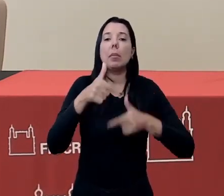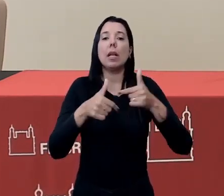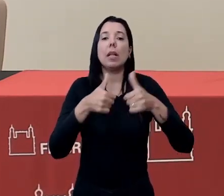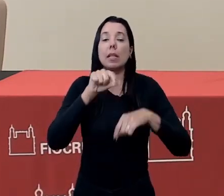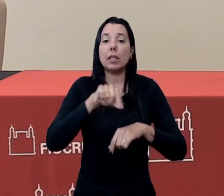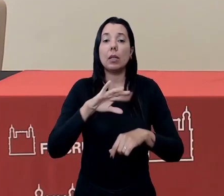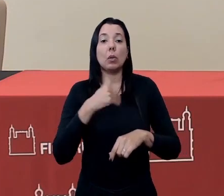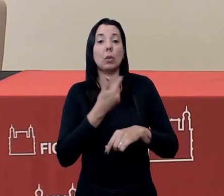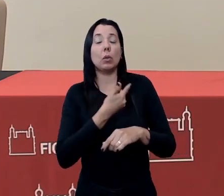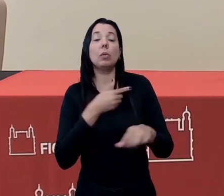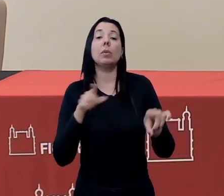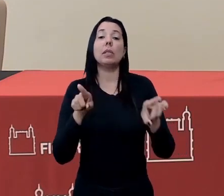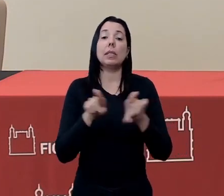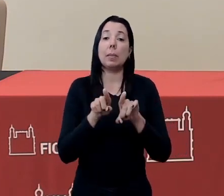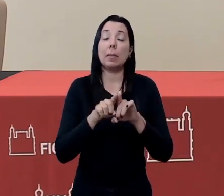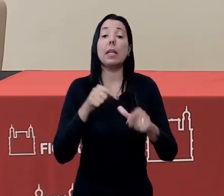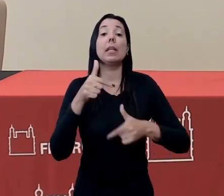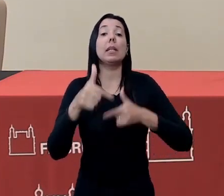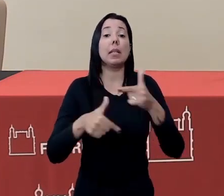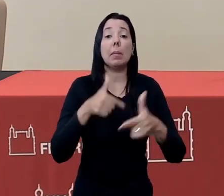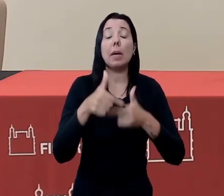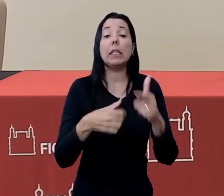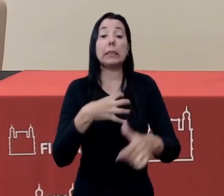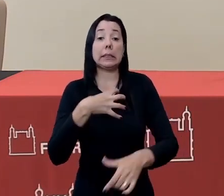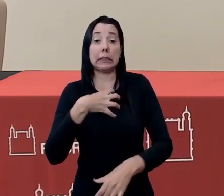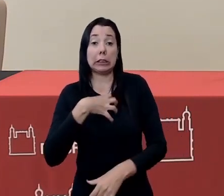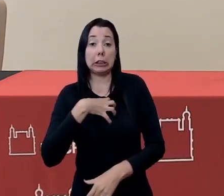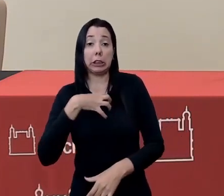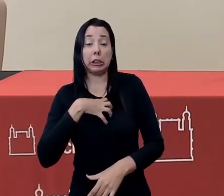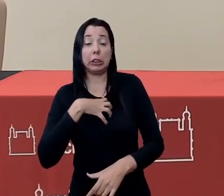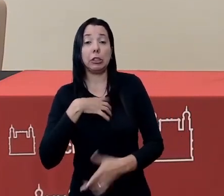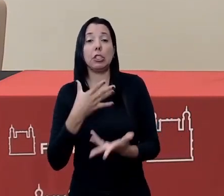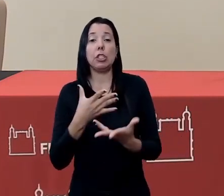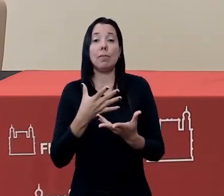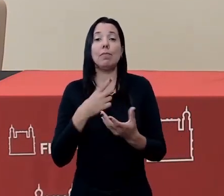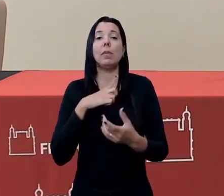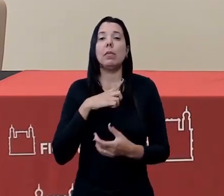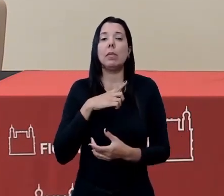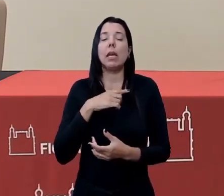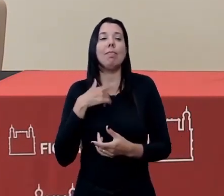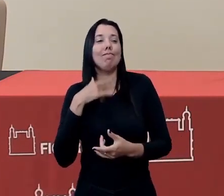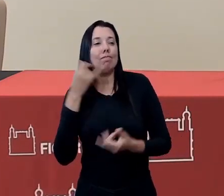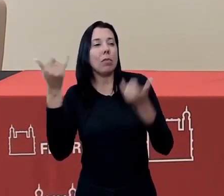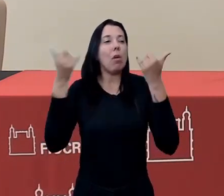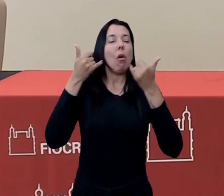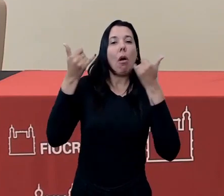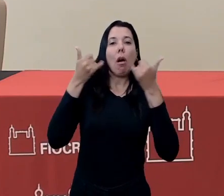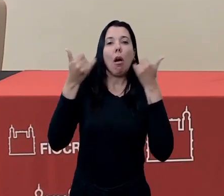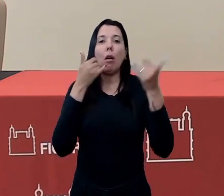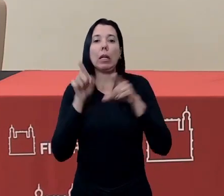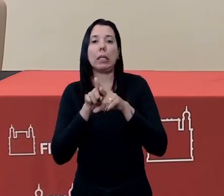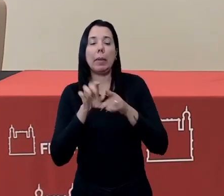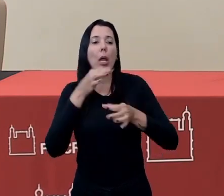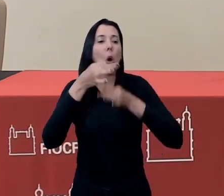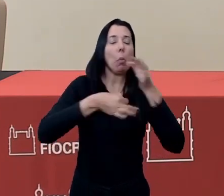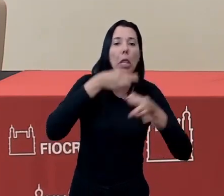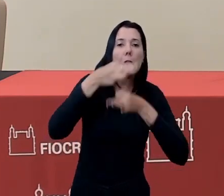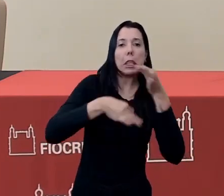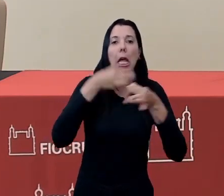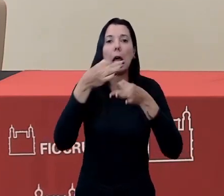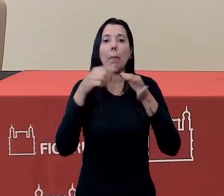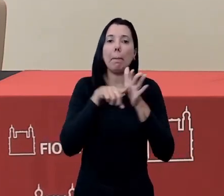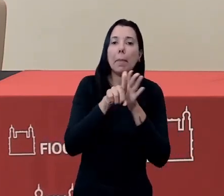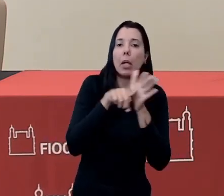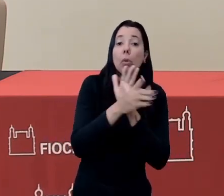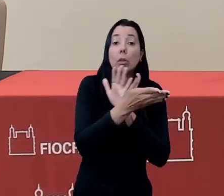estar aqui conosco também, trabalhando no sentido de coletar as observações, os comentários, as